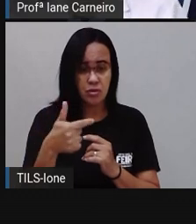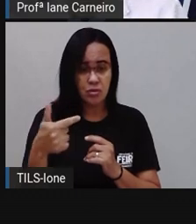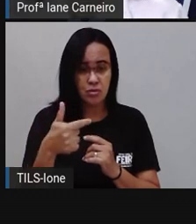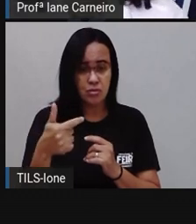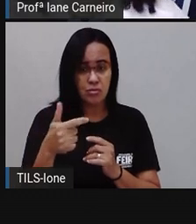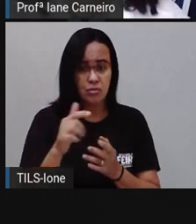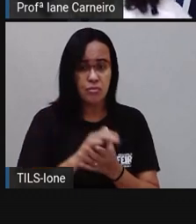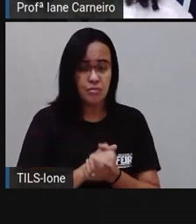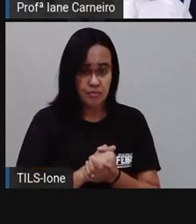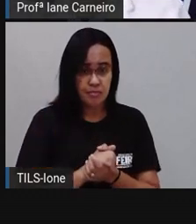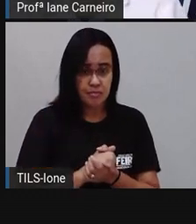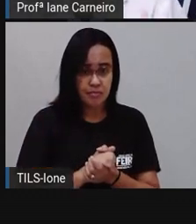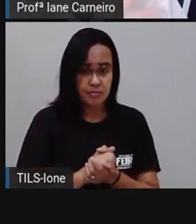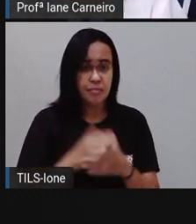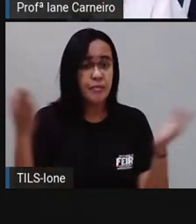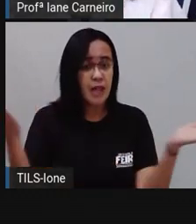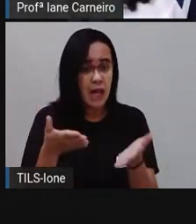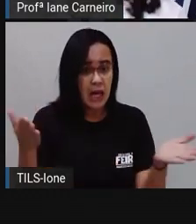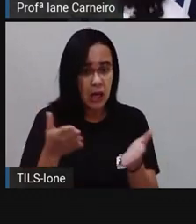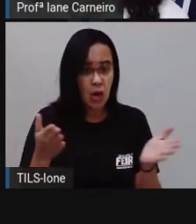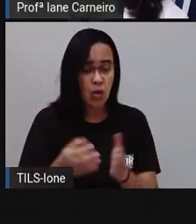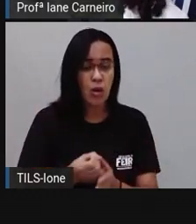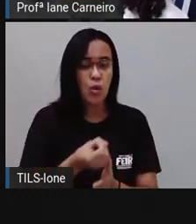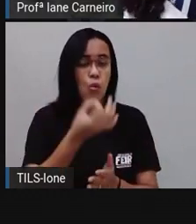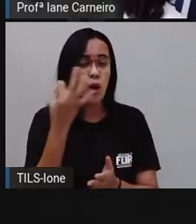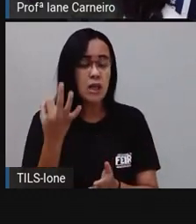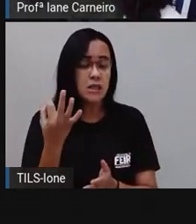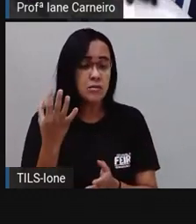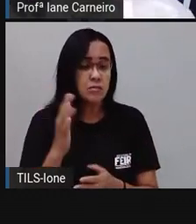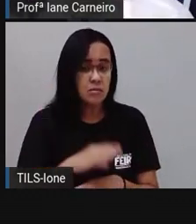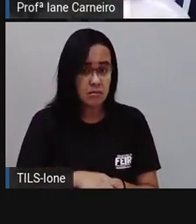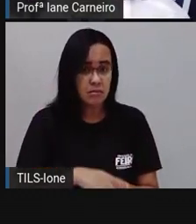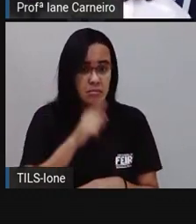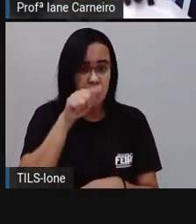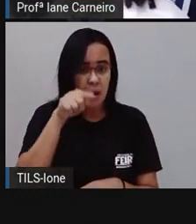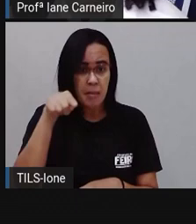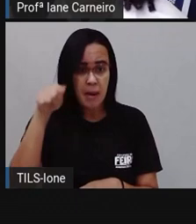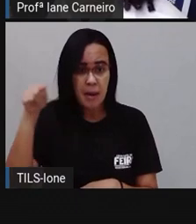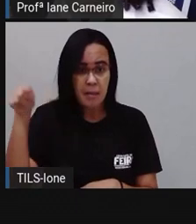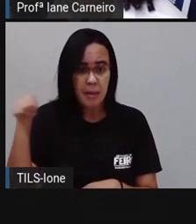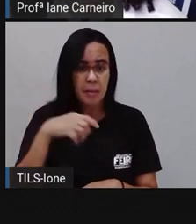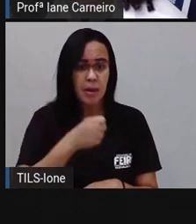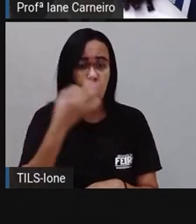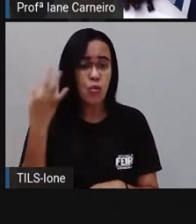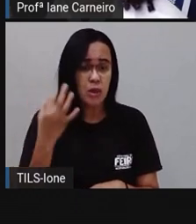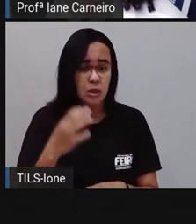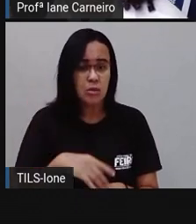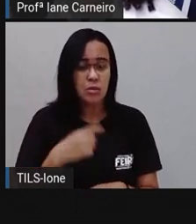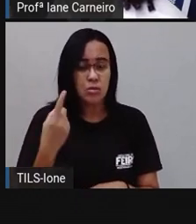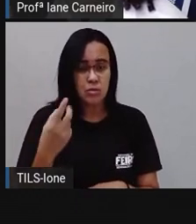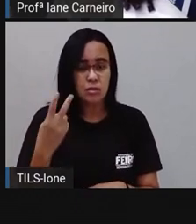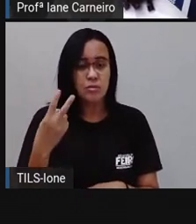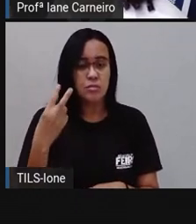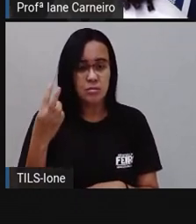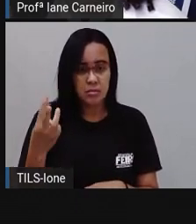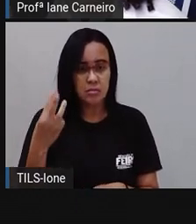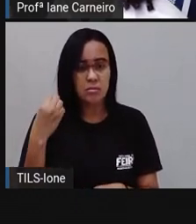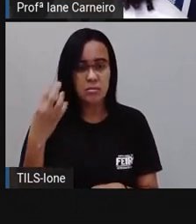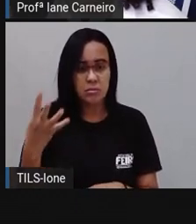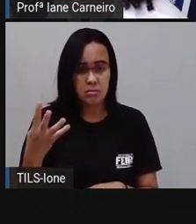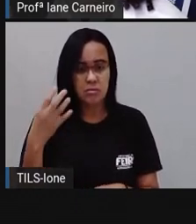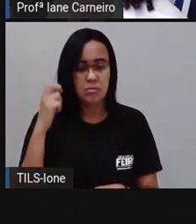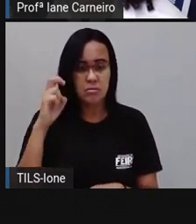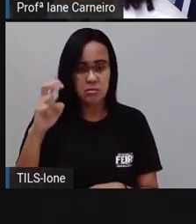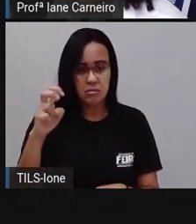O é que a gente faz agora? A gente conta quantos tracinhos a gente colocou. Ó, 1, 2, 3,